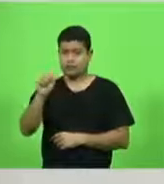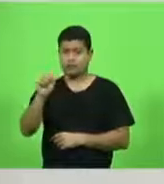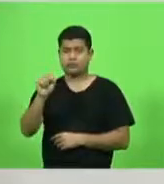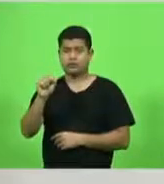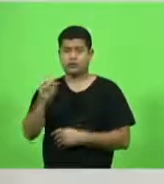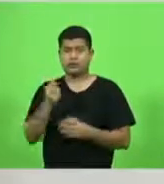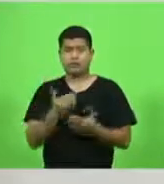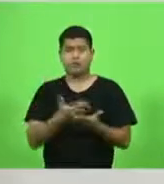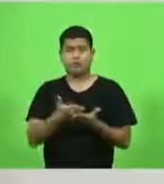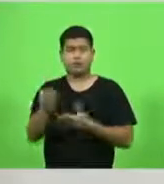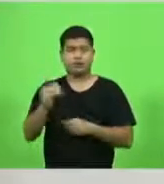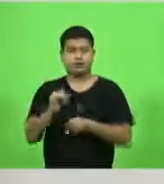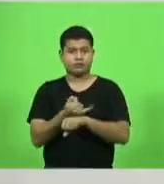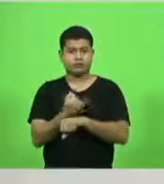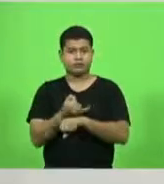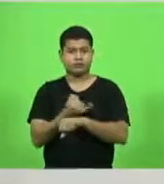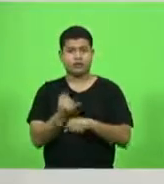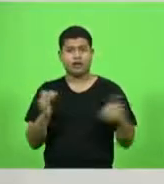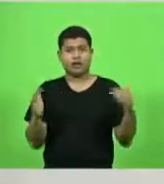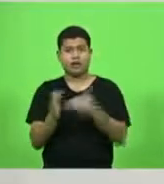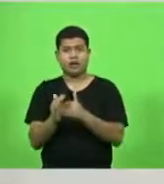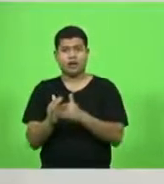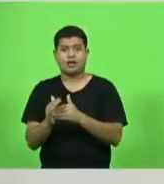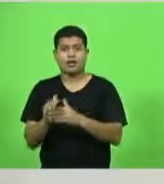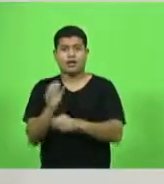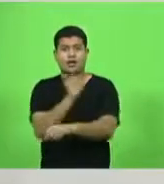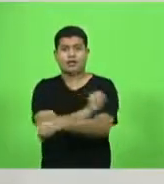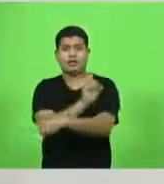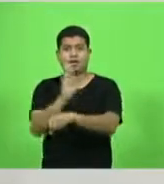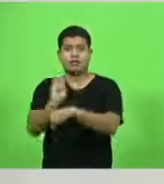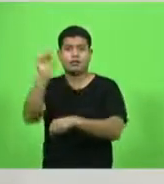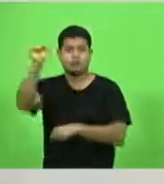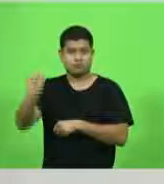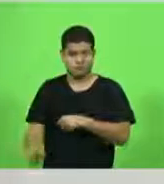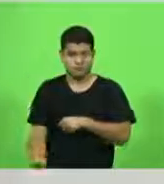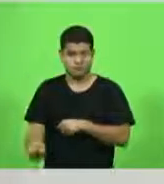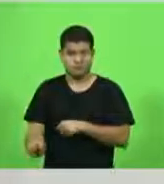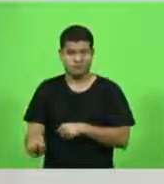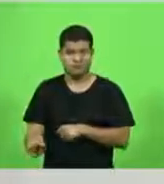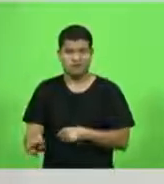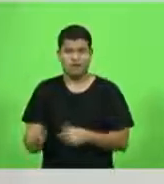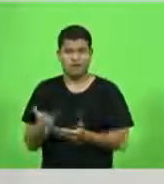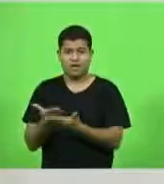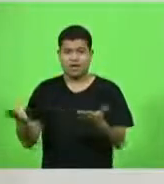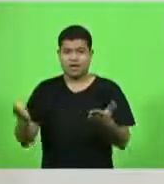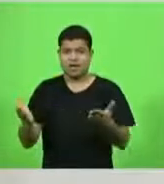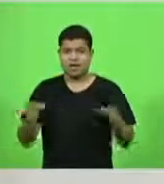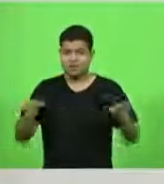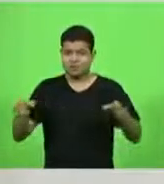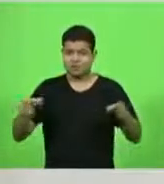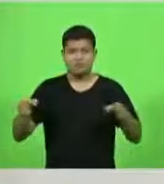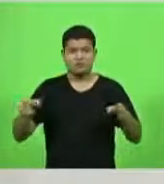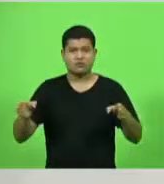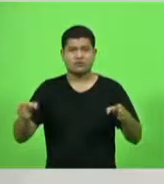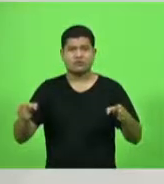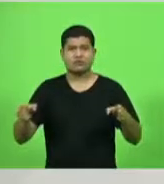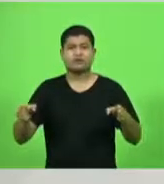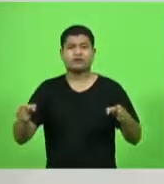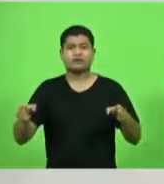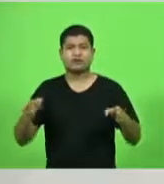de Joinville a São Bento do Sul e que é um trecho que absorve